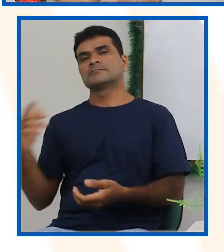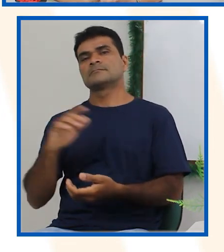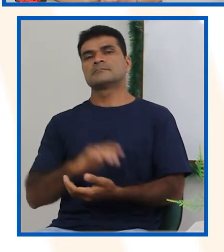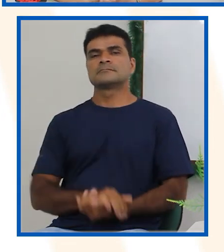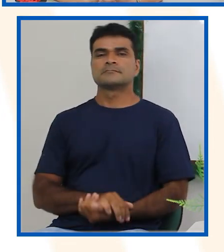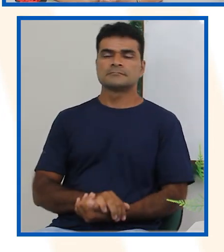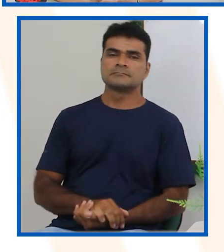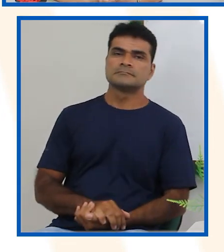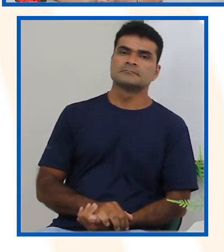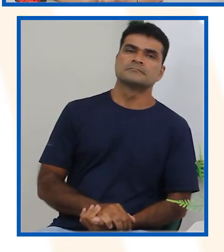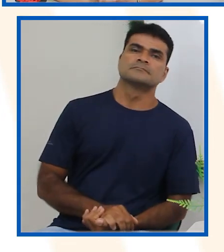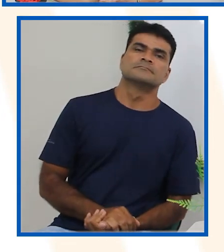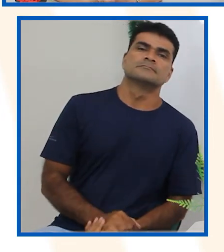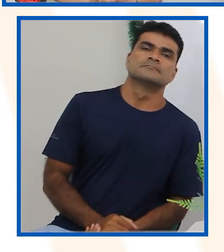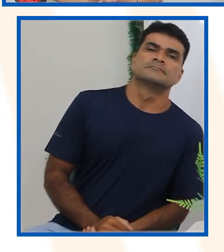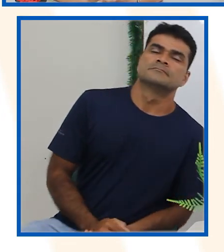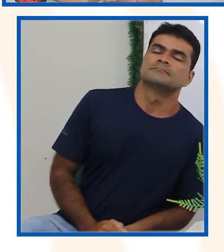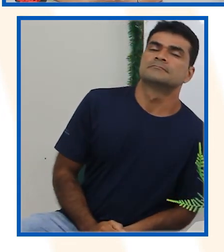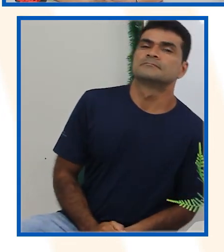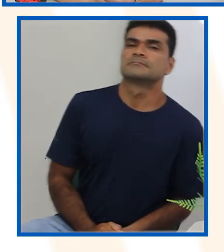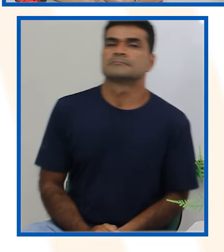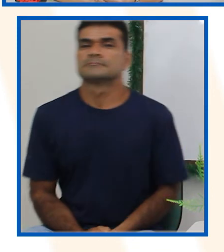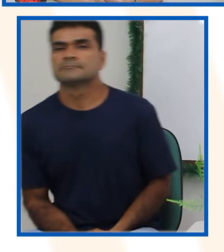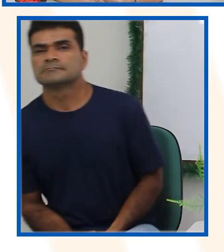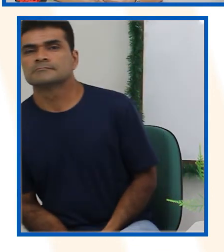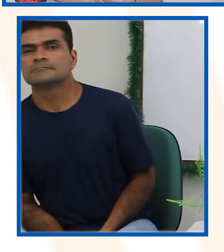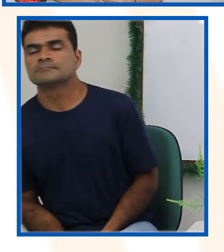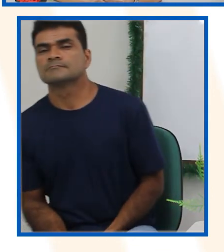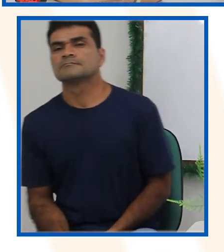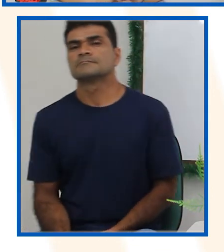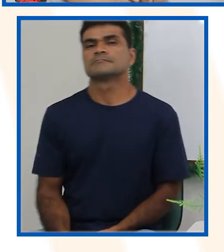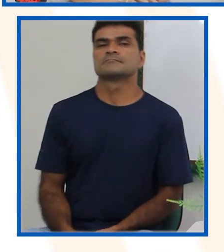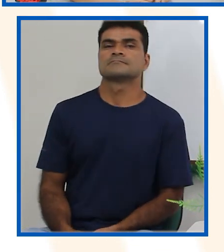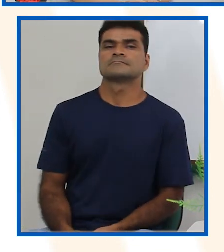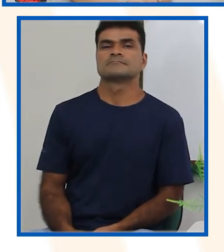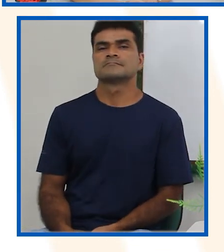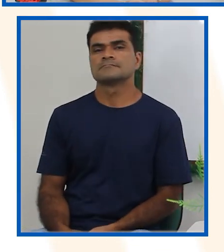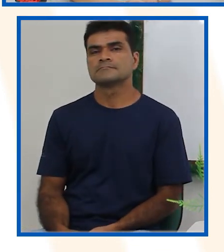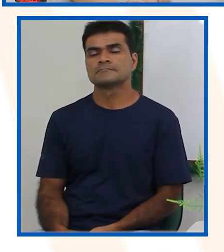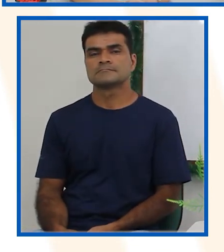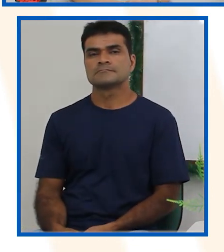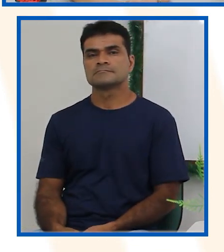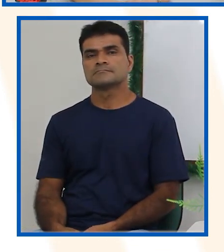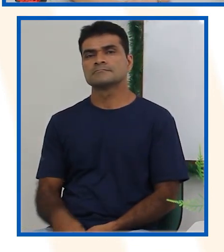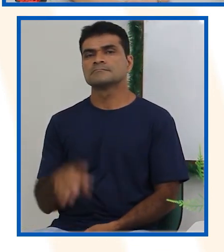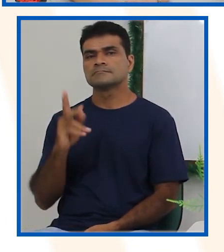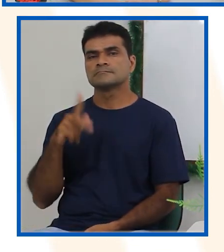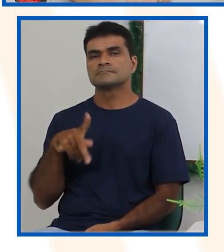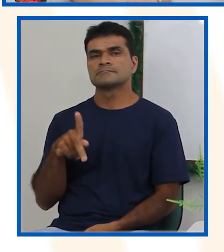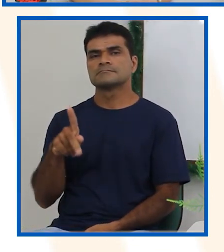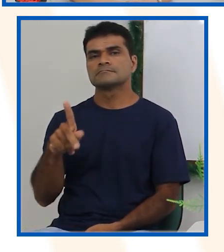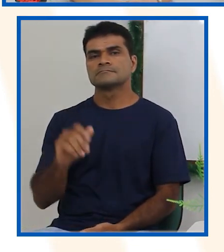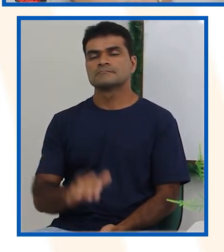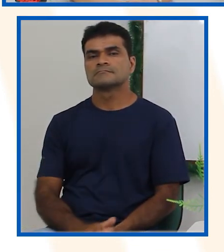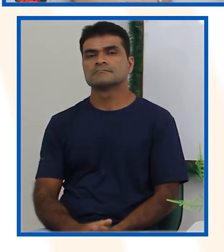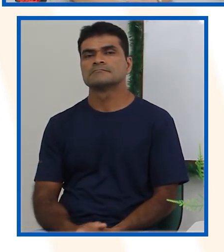evento que é a Mega Sena, tá bom? Então, vamos continuando.